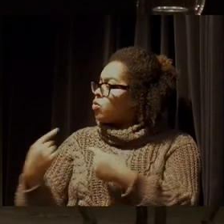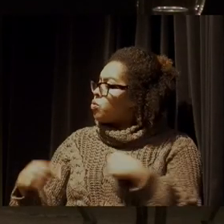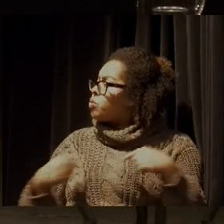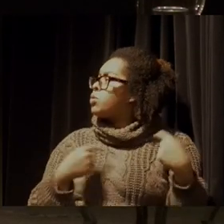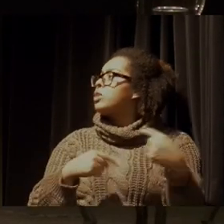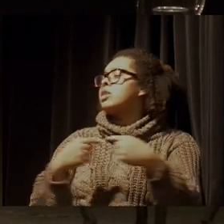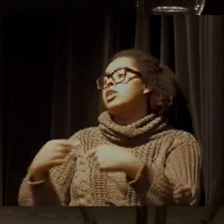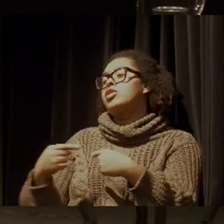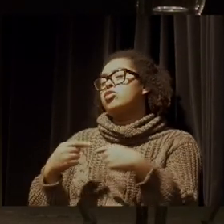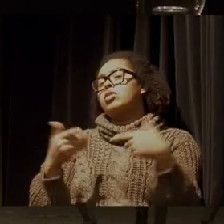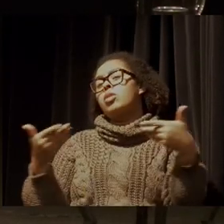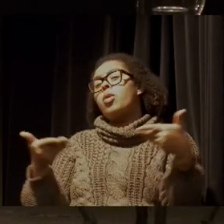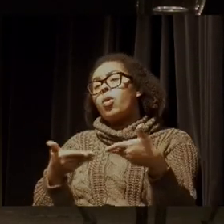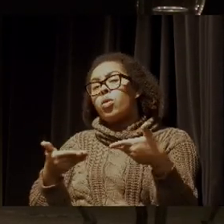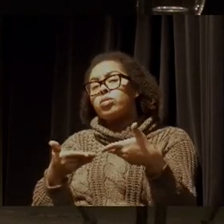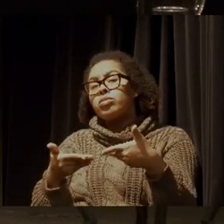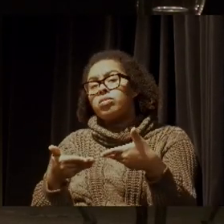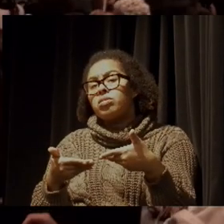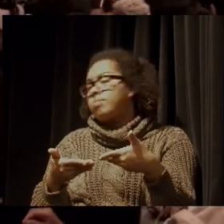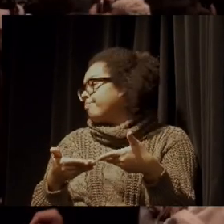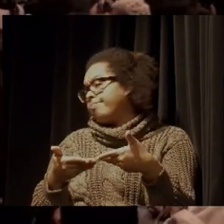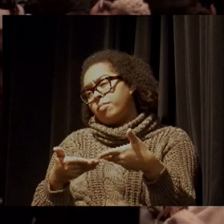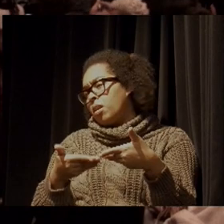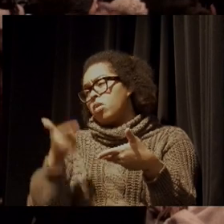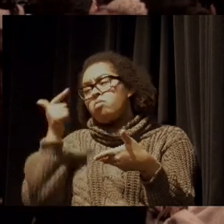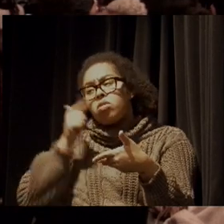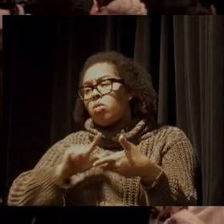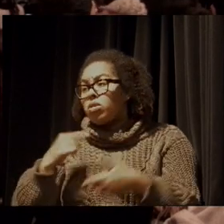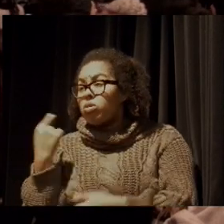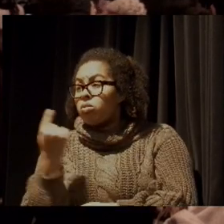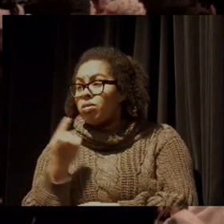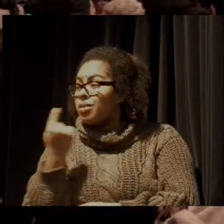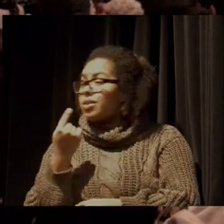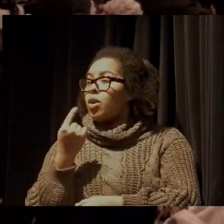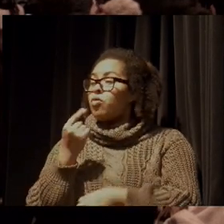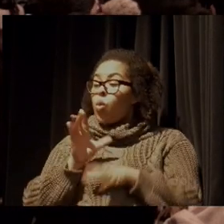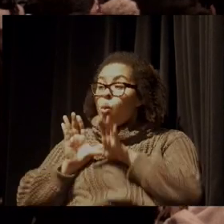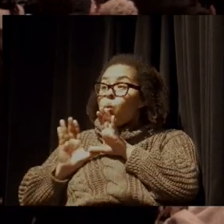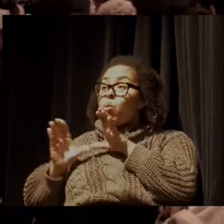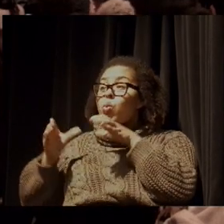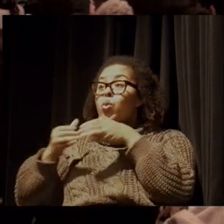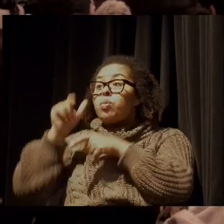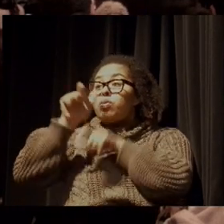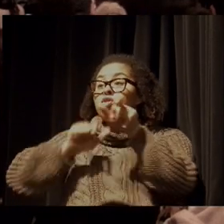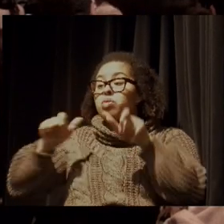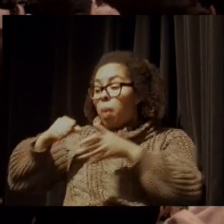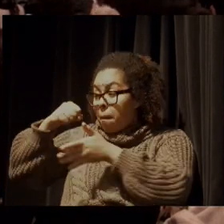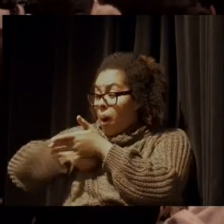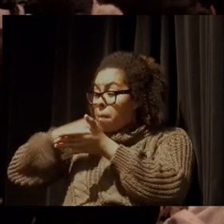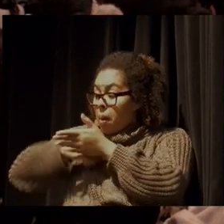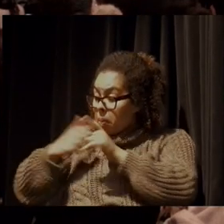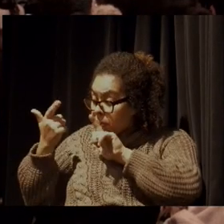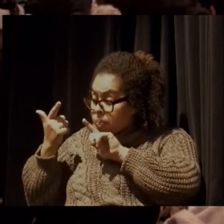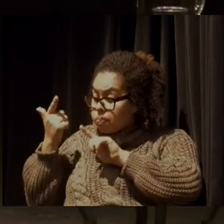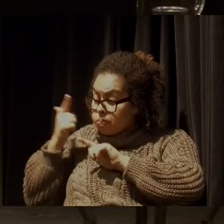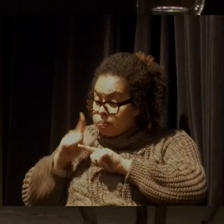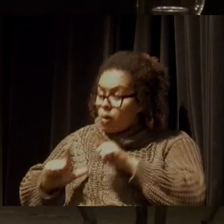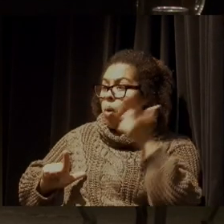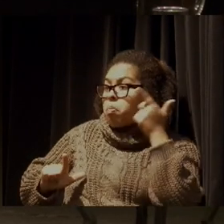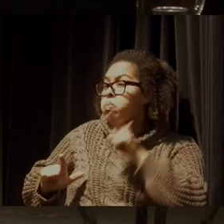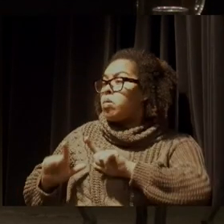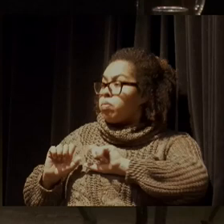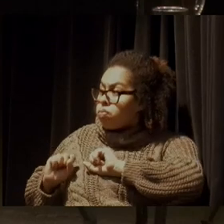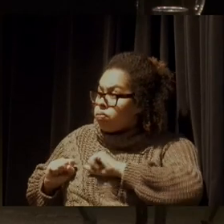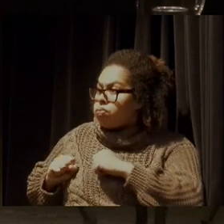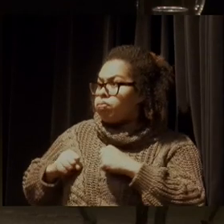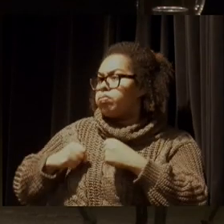são colocadas hoje, elas não foram conquistas individuais, elas foram conquistas de grupos, e que é